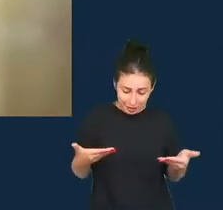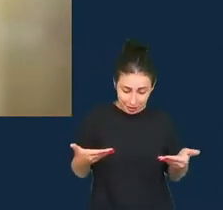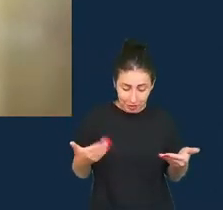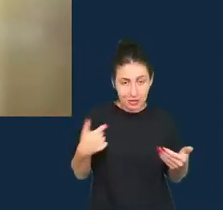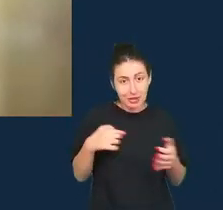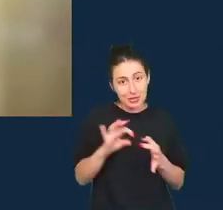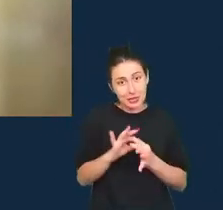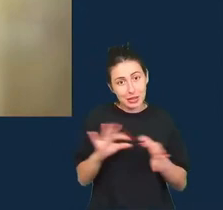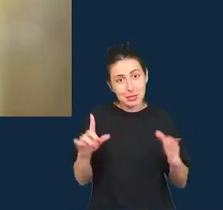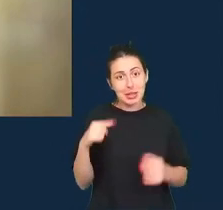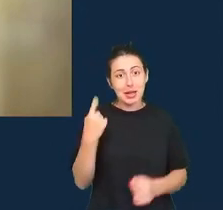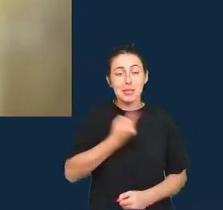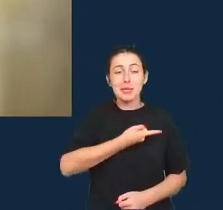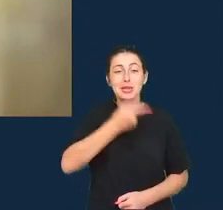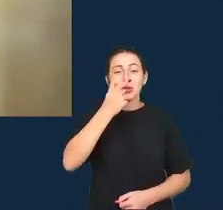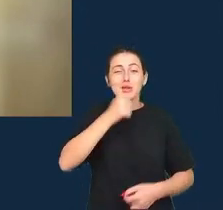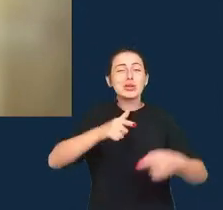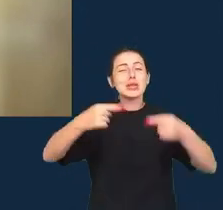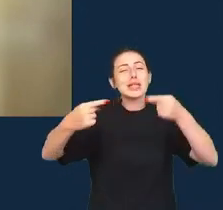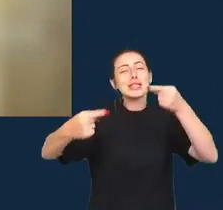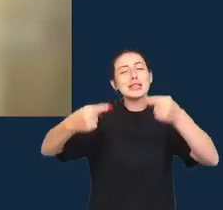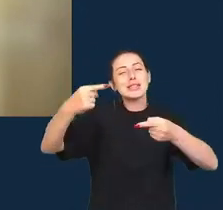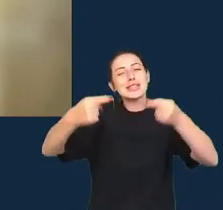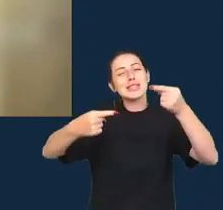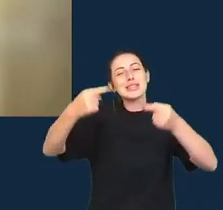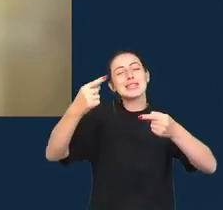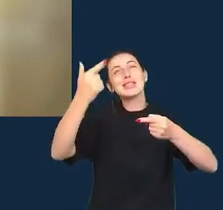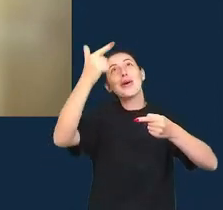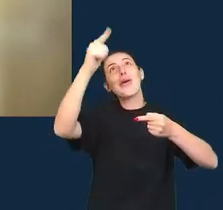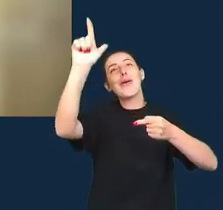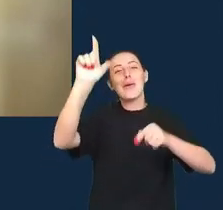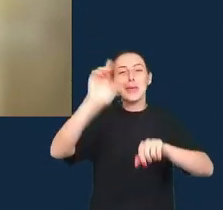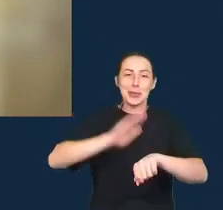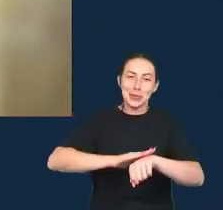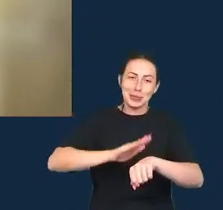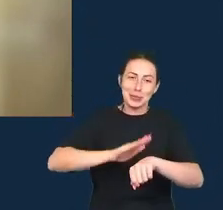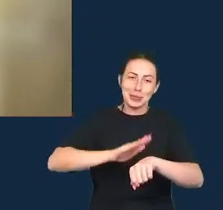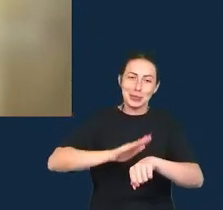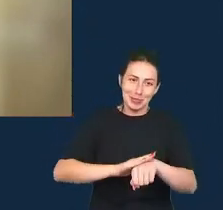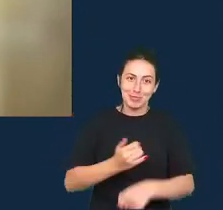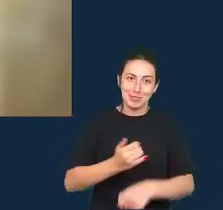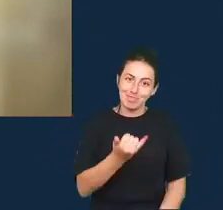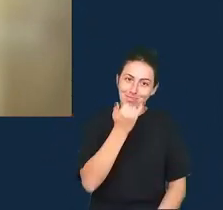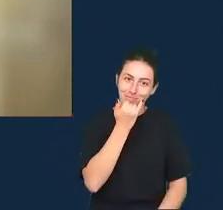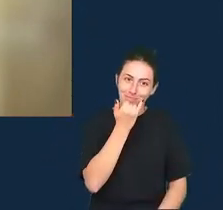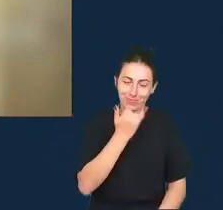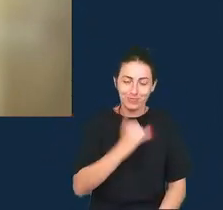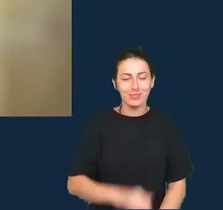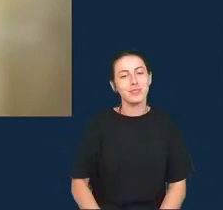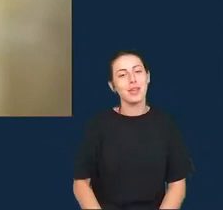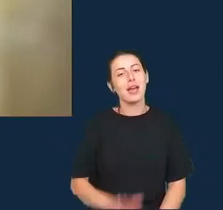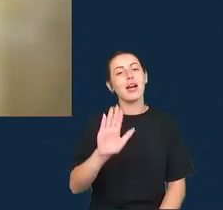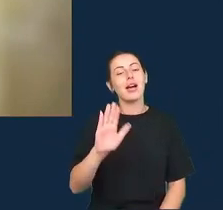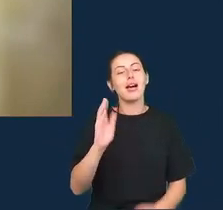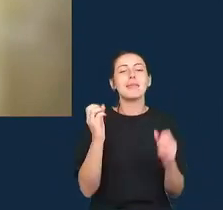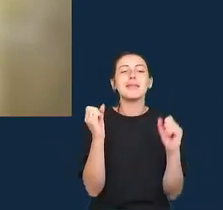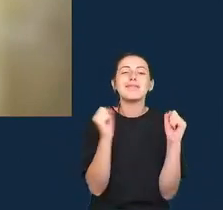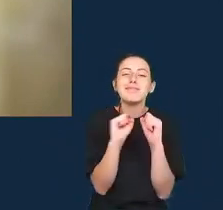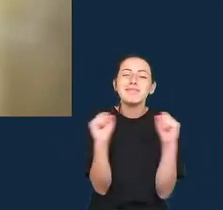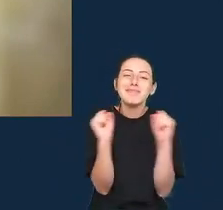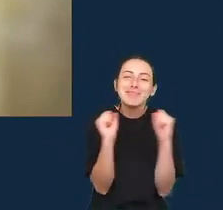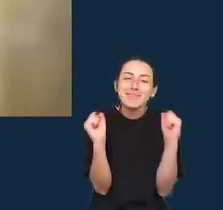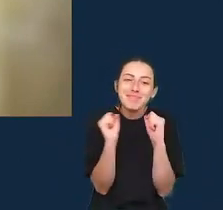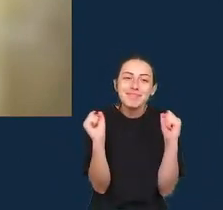para a gente discutir em outro momento de qualquer forma eu adoraria dar